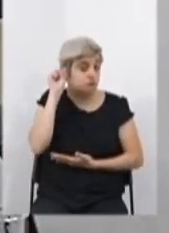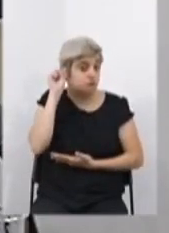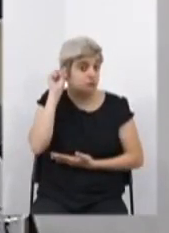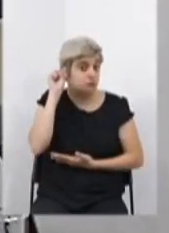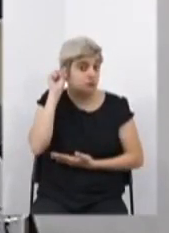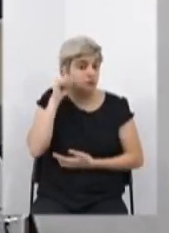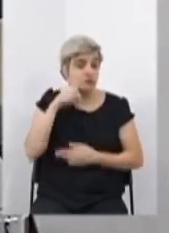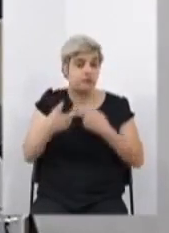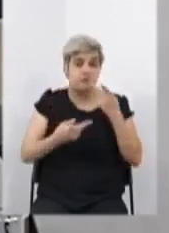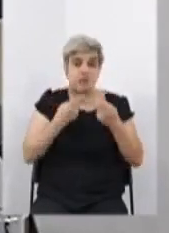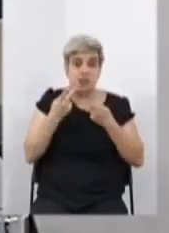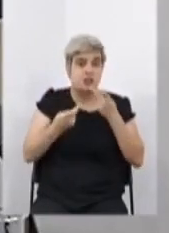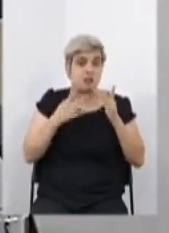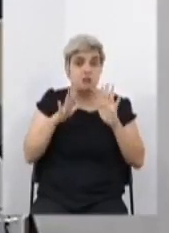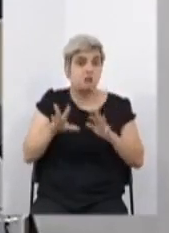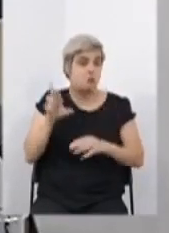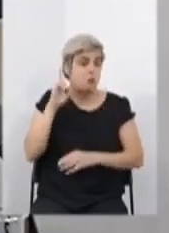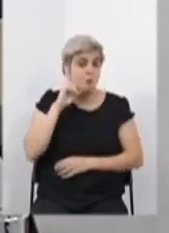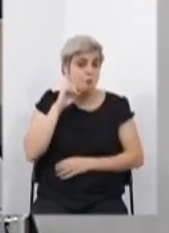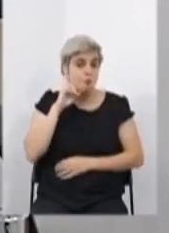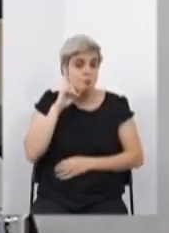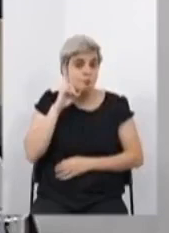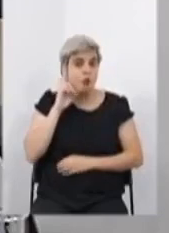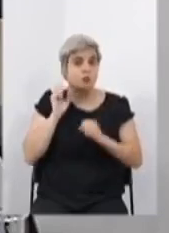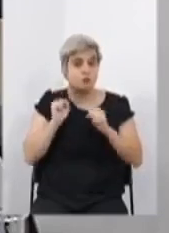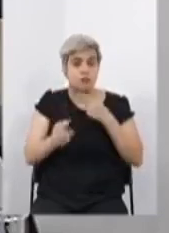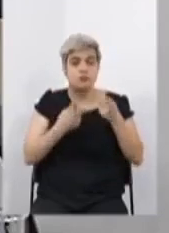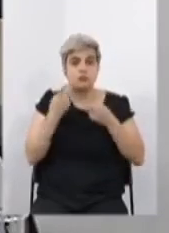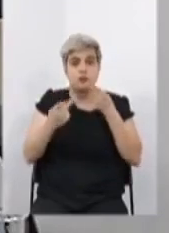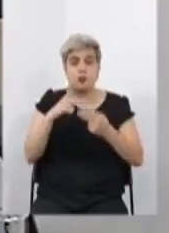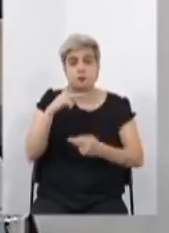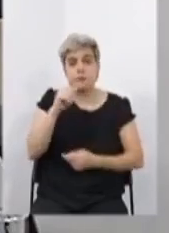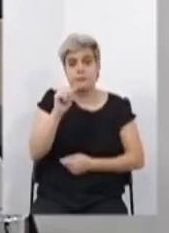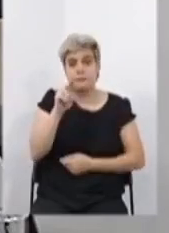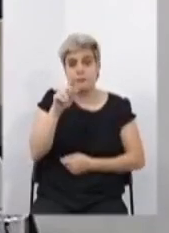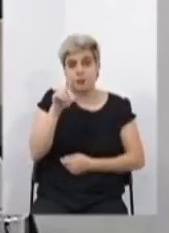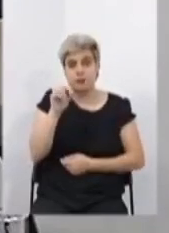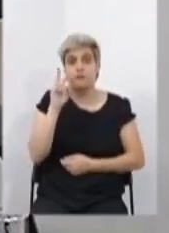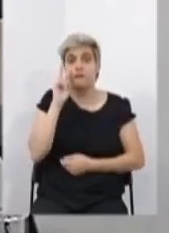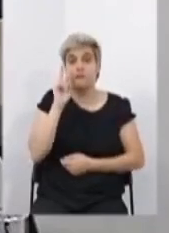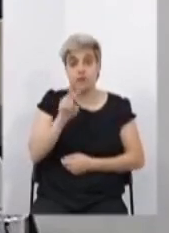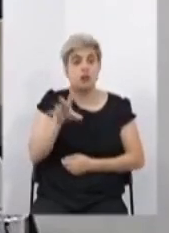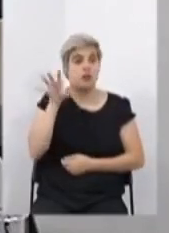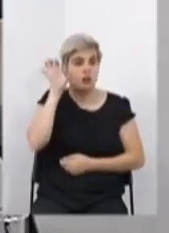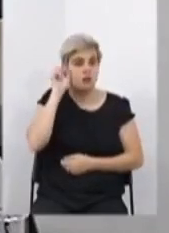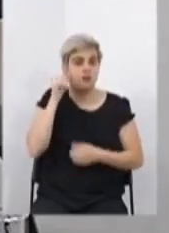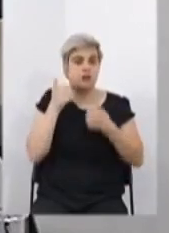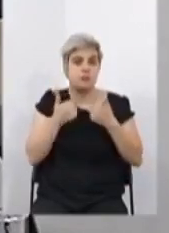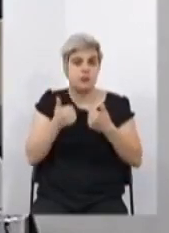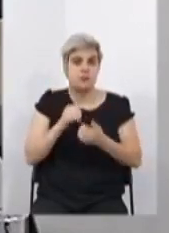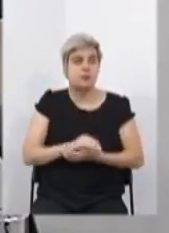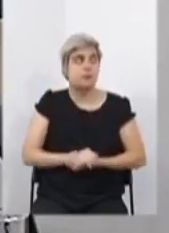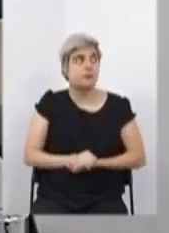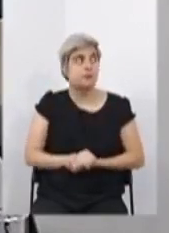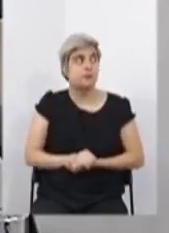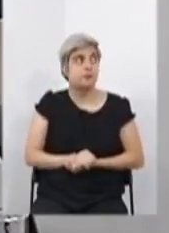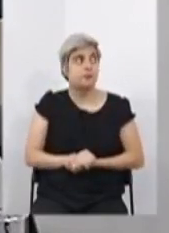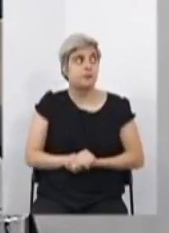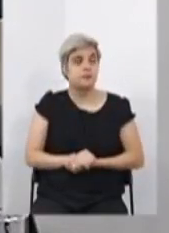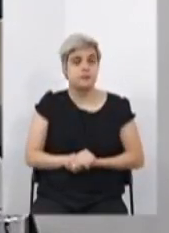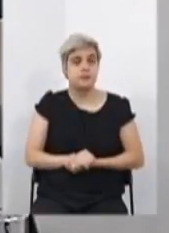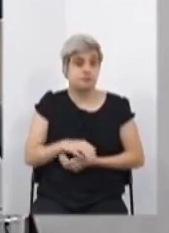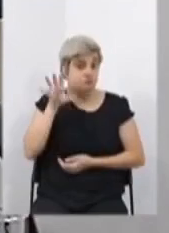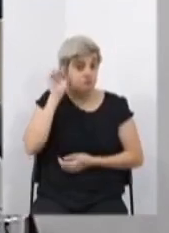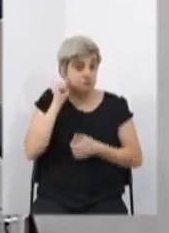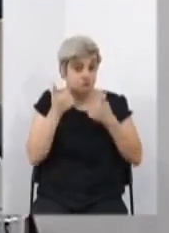falando, mas nós não estamos ouvindo. Pode falar, doutor Paulo, nós estamos te vendo e te ouvindo. Presidente, está nos ouvindo, e doutor Paulo?